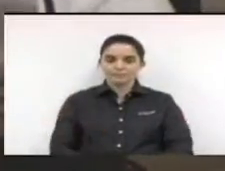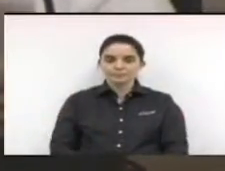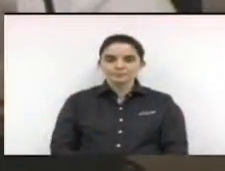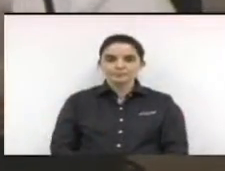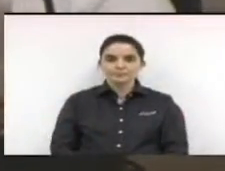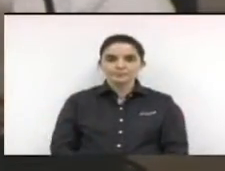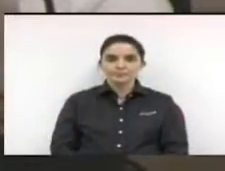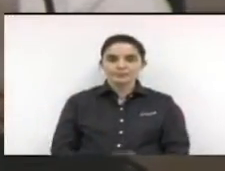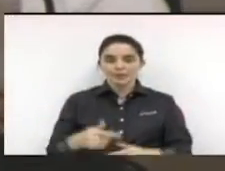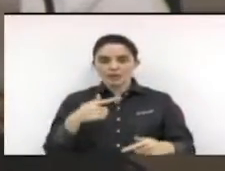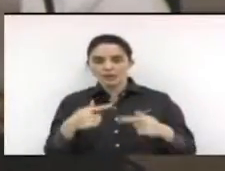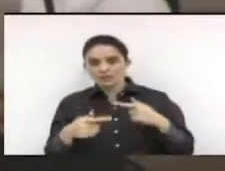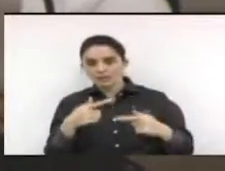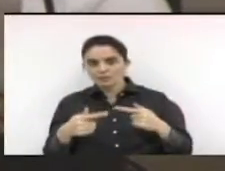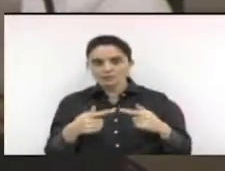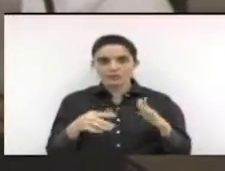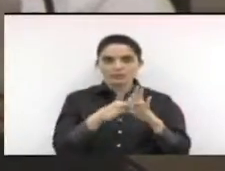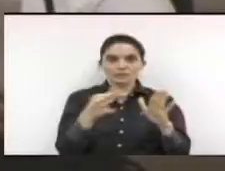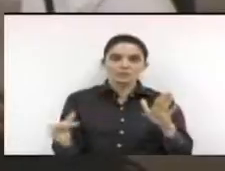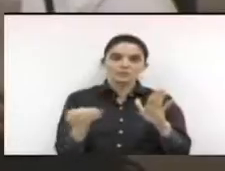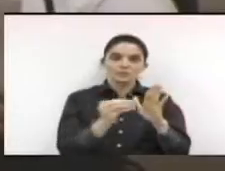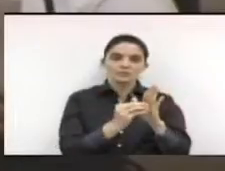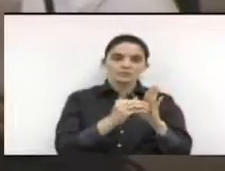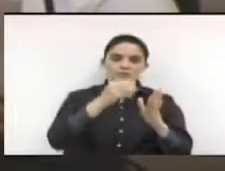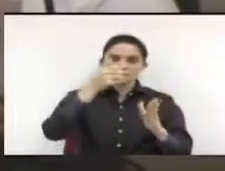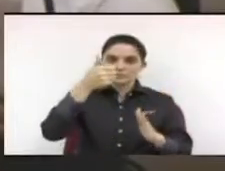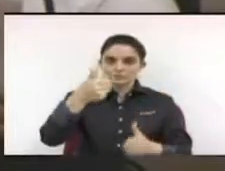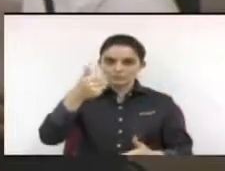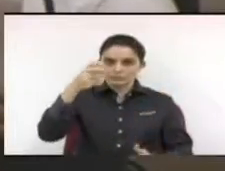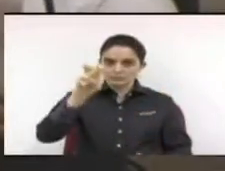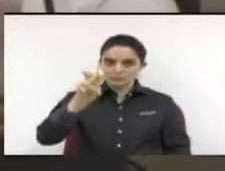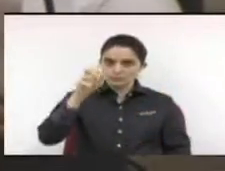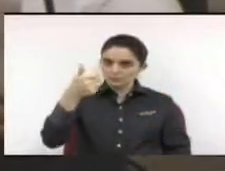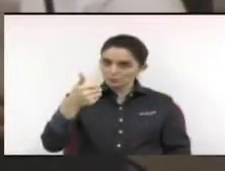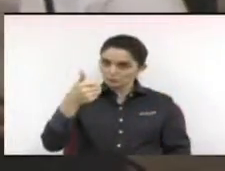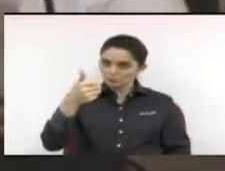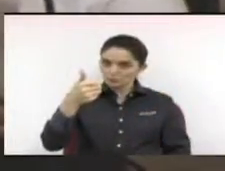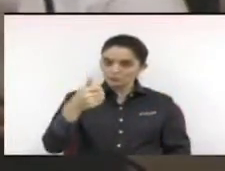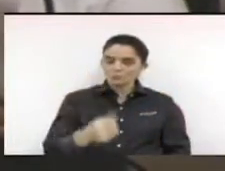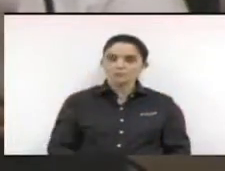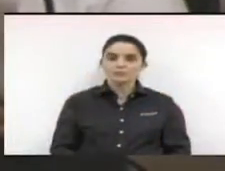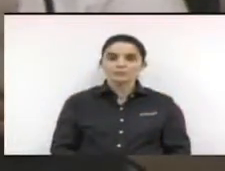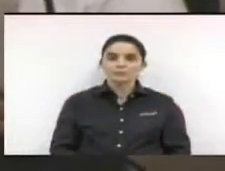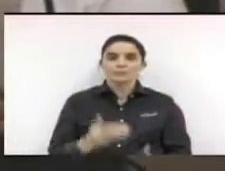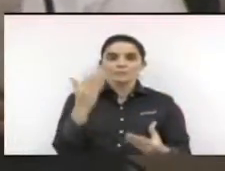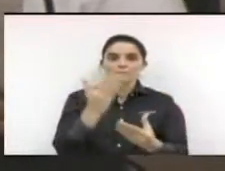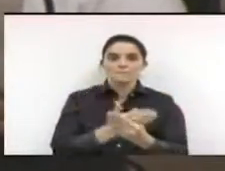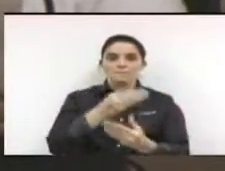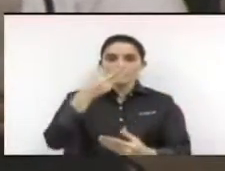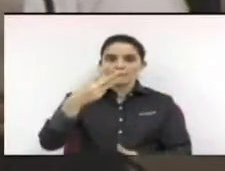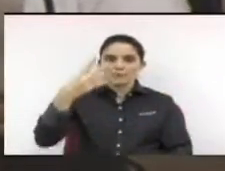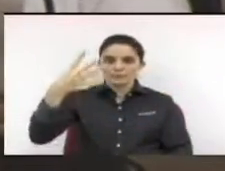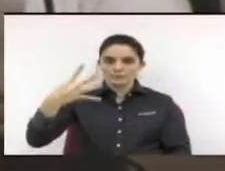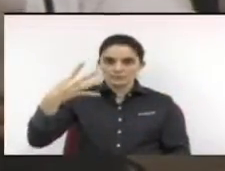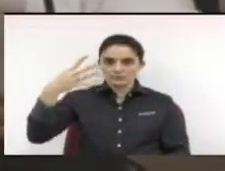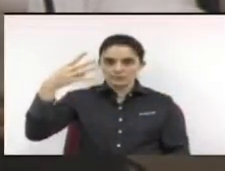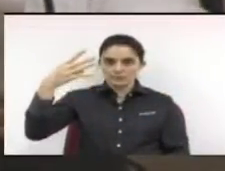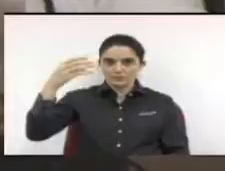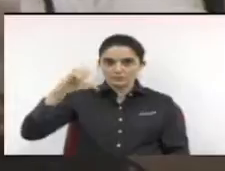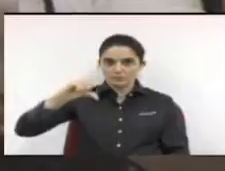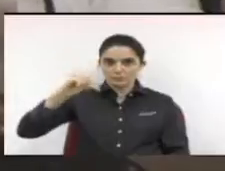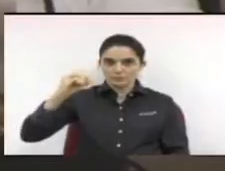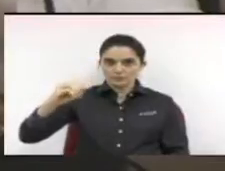Está em discussão agora a emenda número 151 e o protocolo 3490,